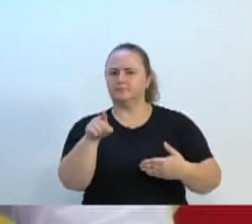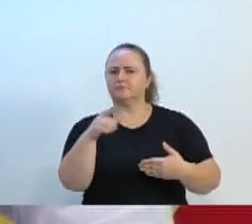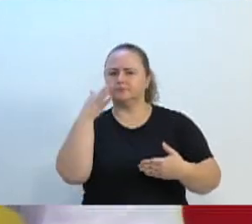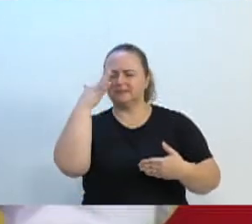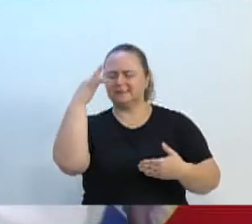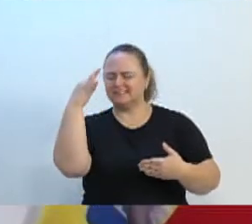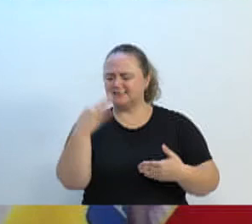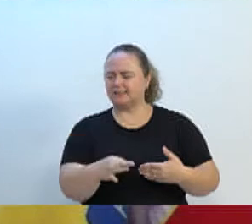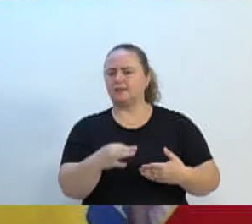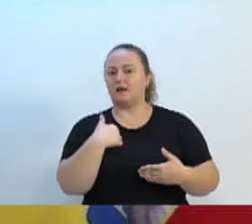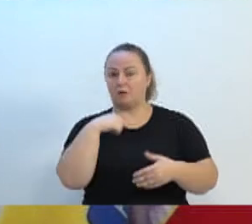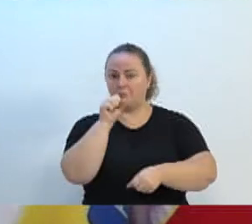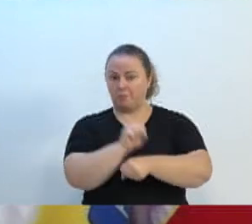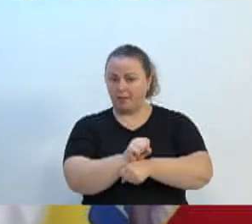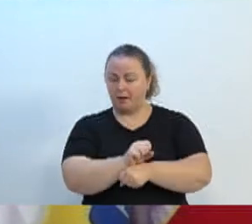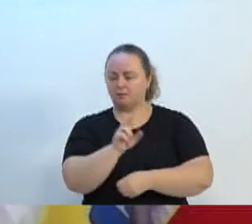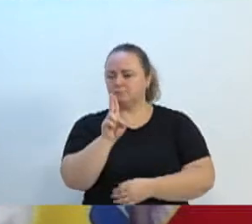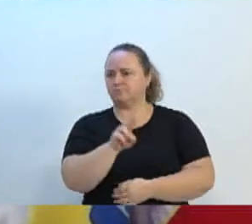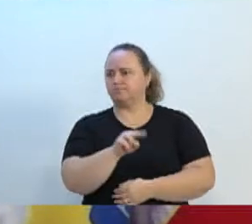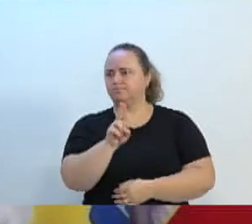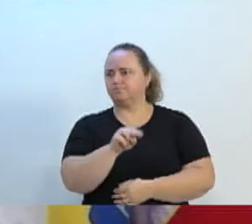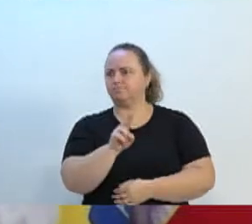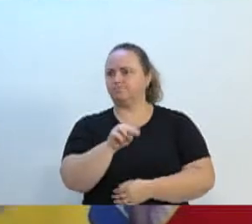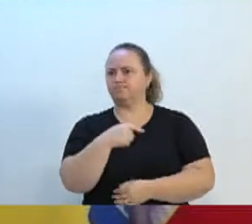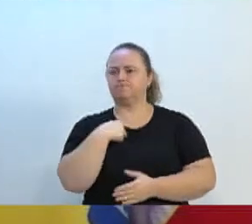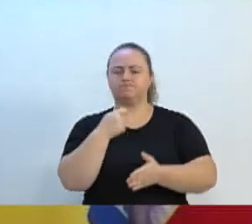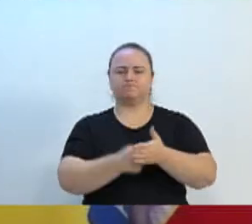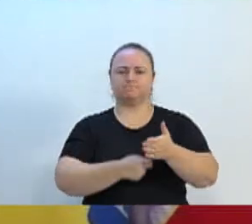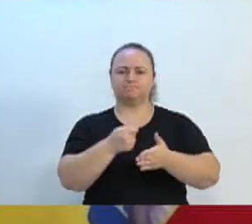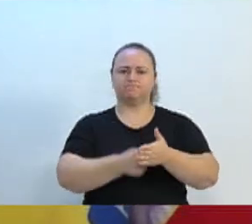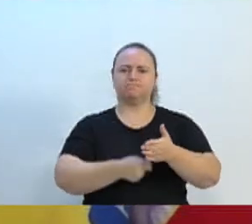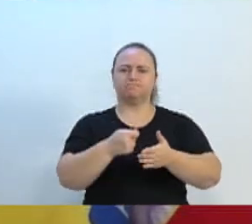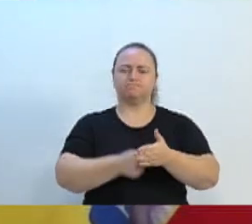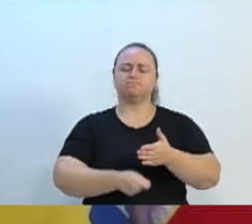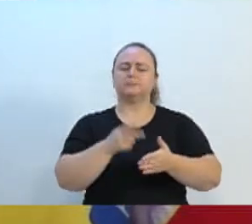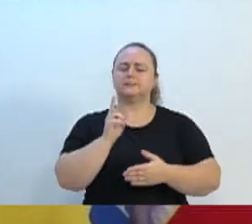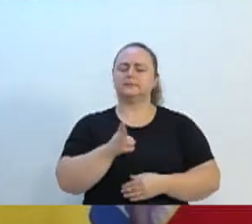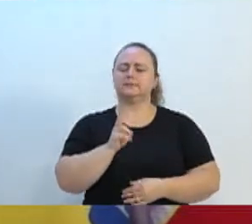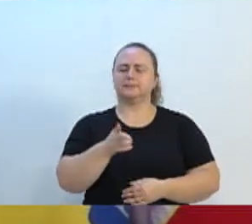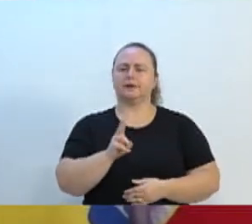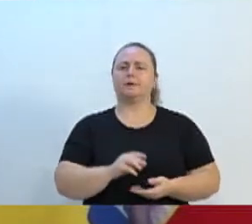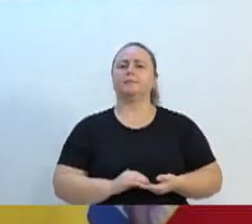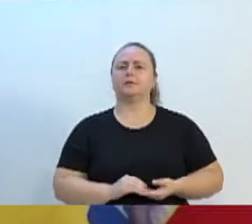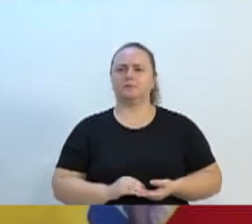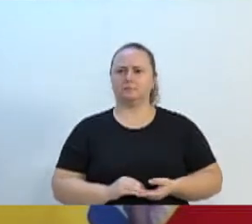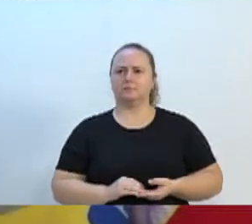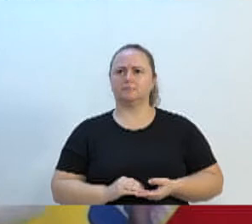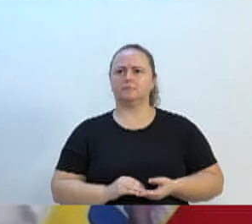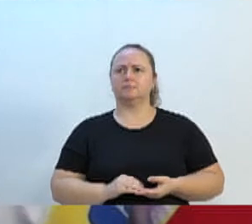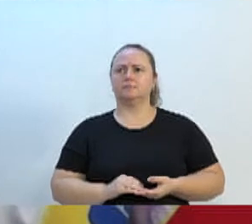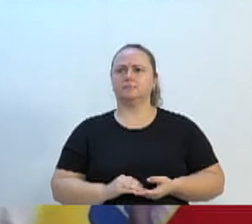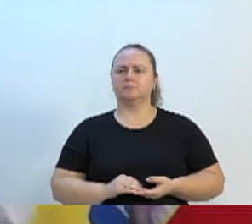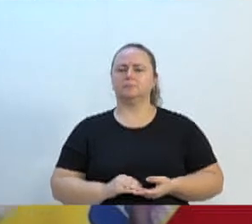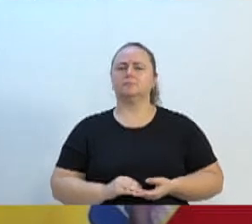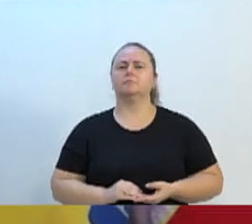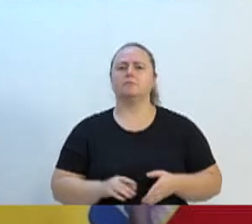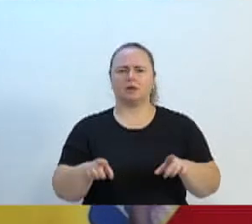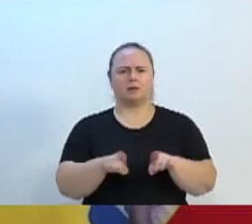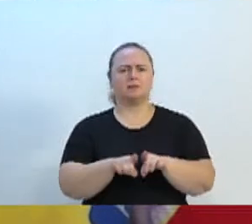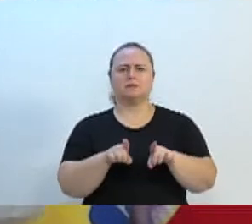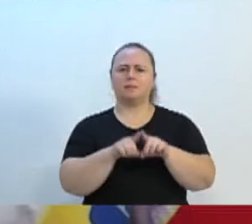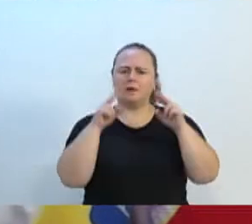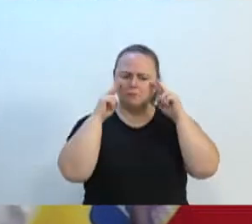vou parar os meus questionamentos e vou estar sempre lutando e cobrando. E reconhecendo, prefeito, reconhecendo, quero aqui, sou humilde, prefeito,